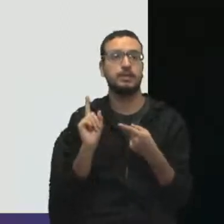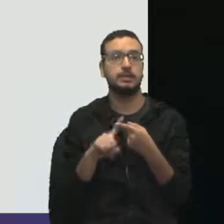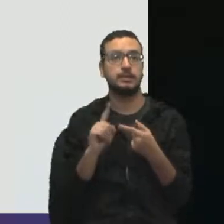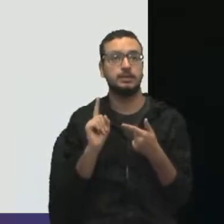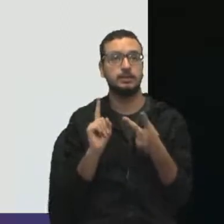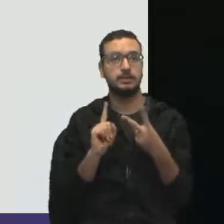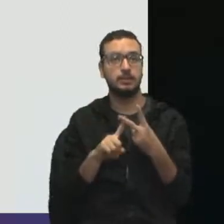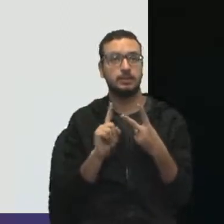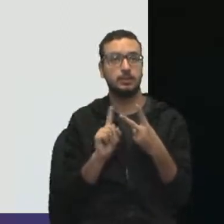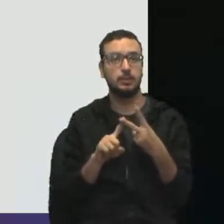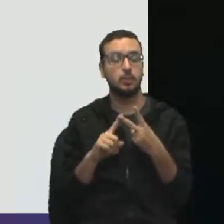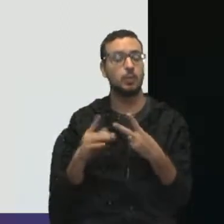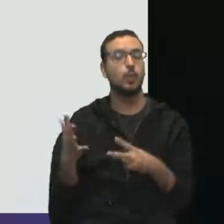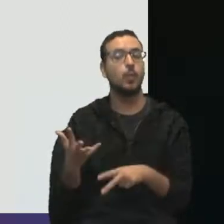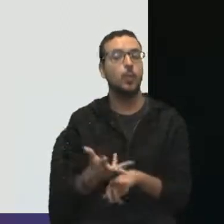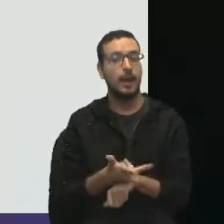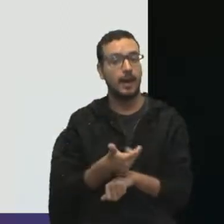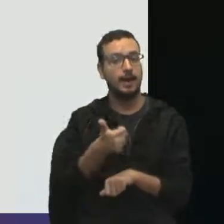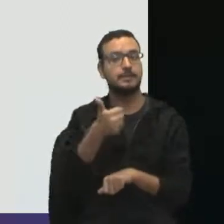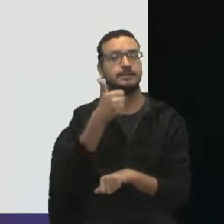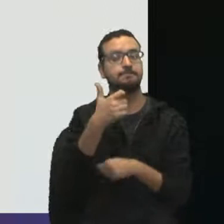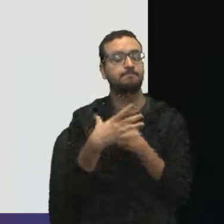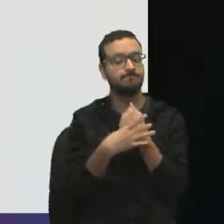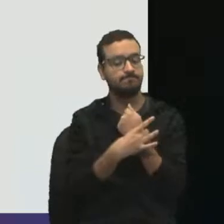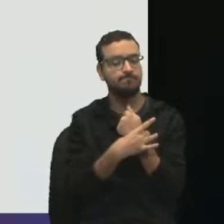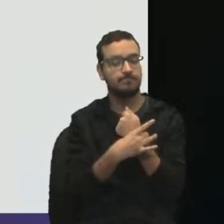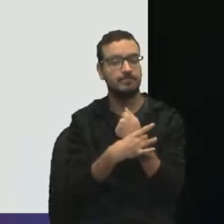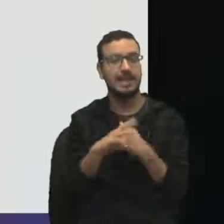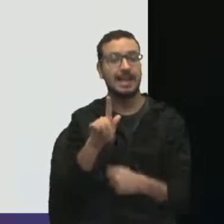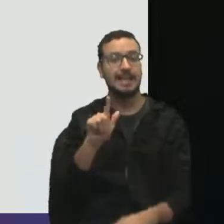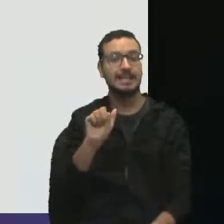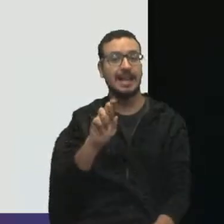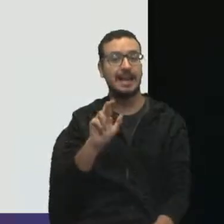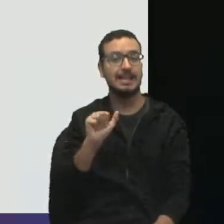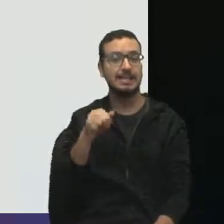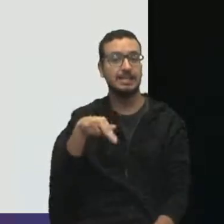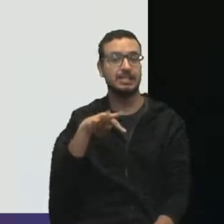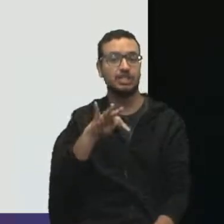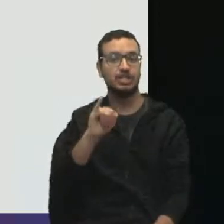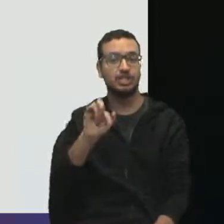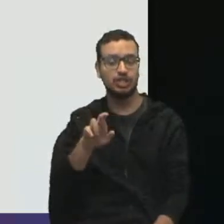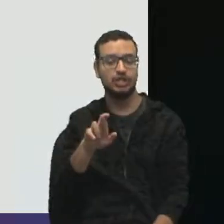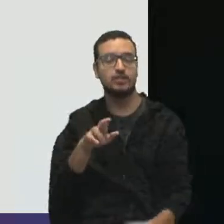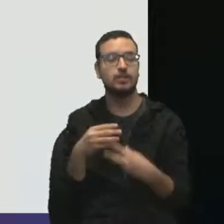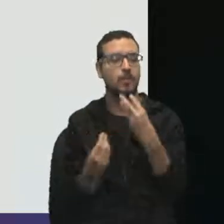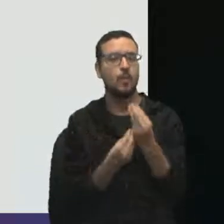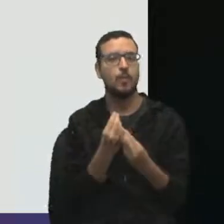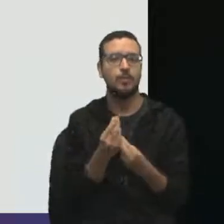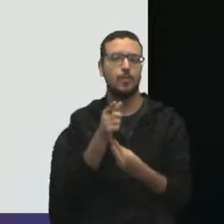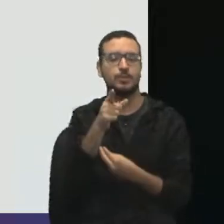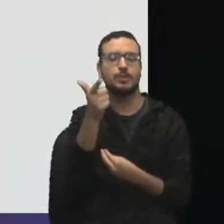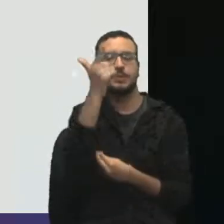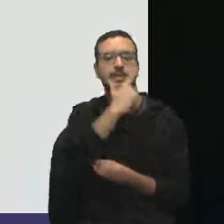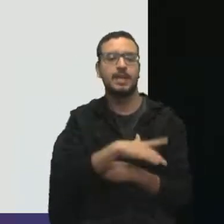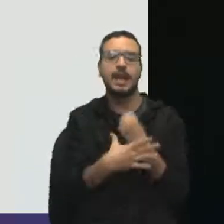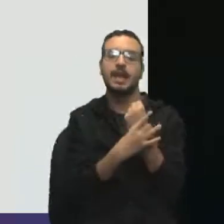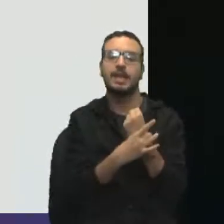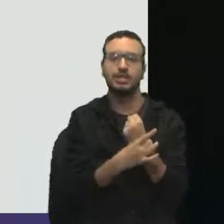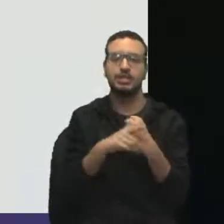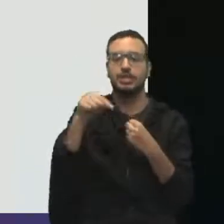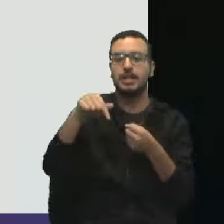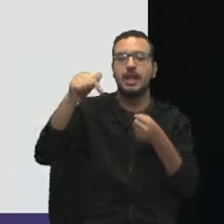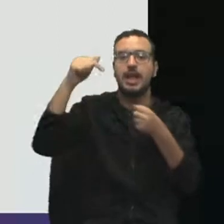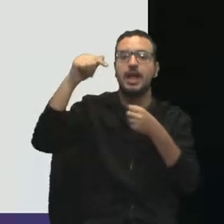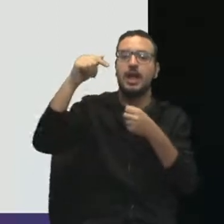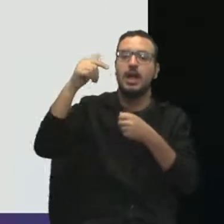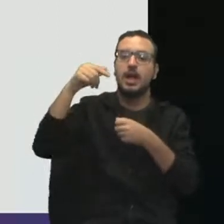garantia da qualidade. Como é que você vai garantir para mim, Alessandra, que tem qualidade no